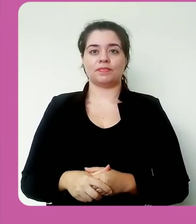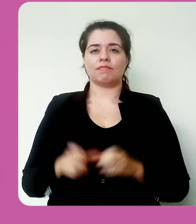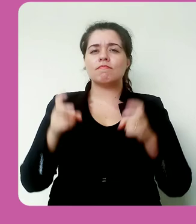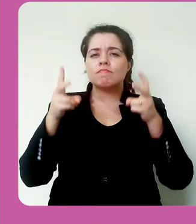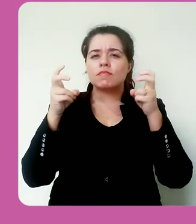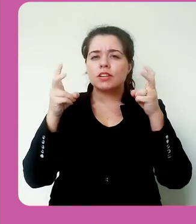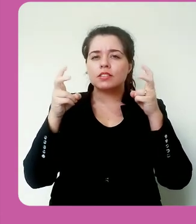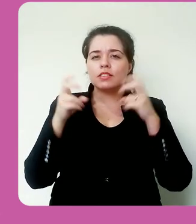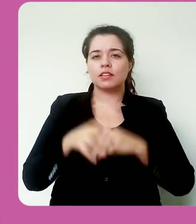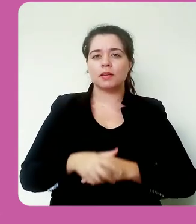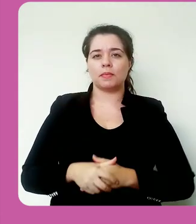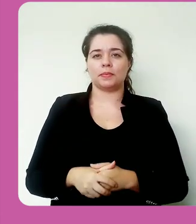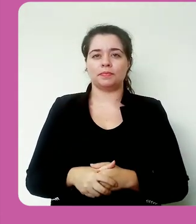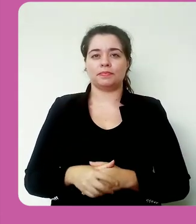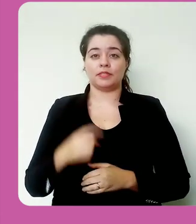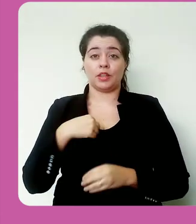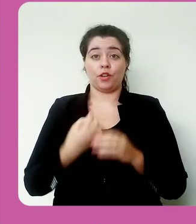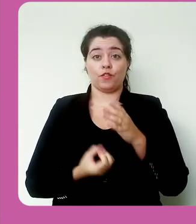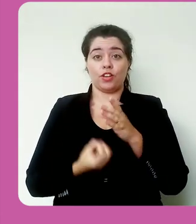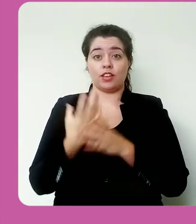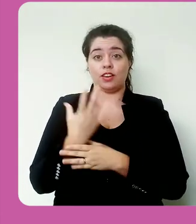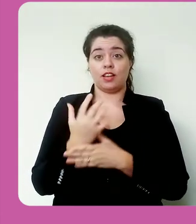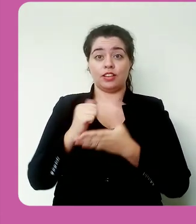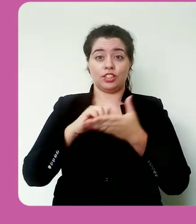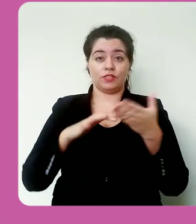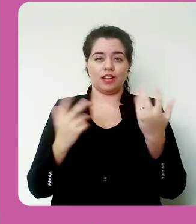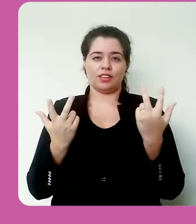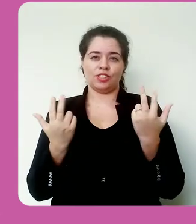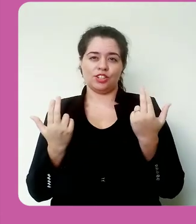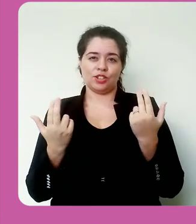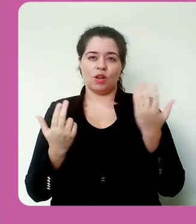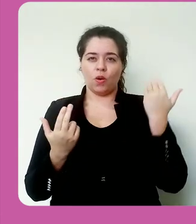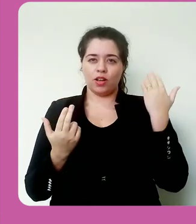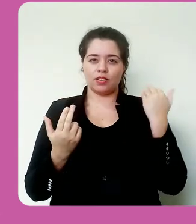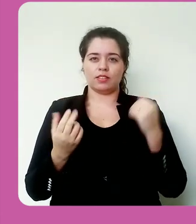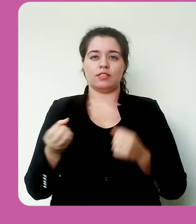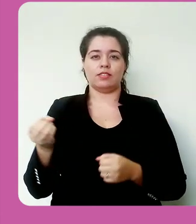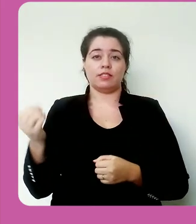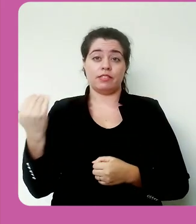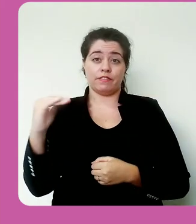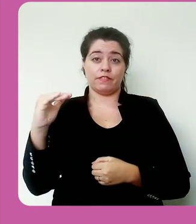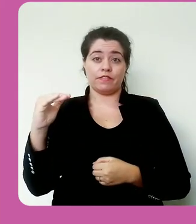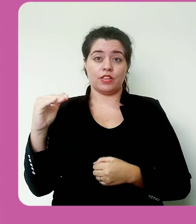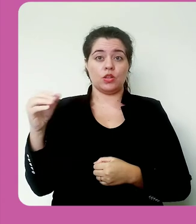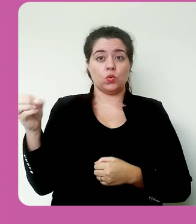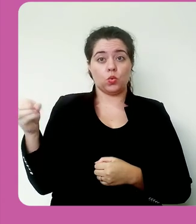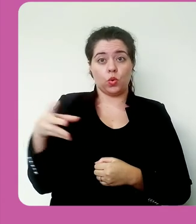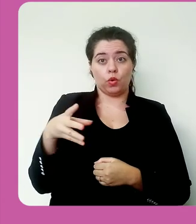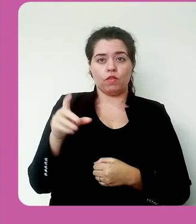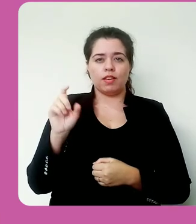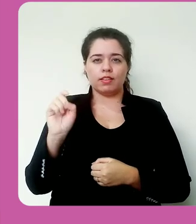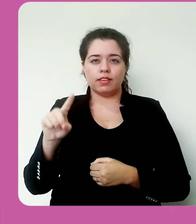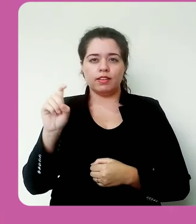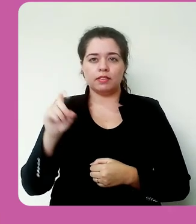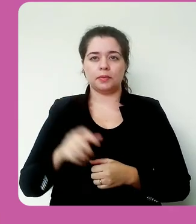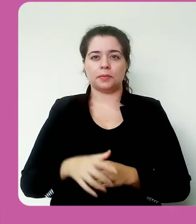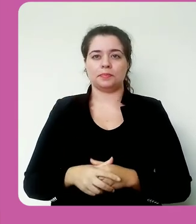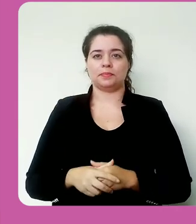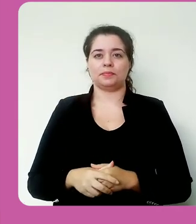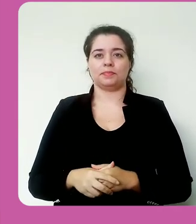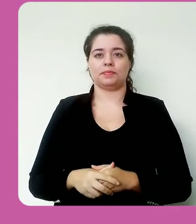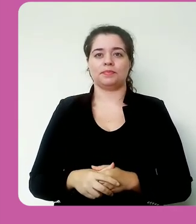e vejam, vou criar uma tarefa baseada na anterior, um envio novo, aqui eu clico aqui,